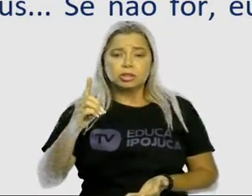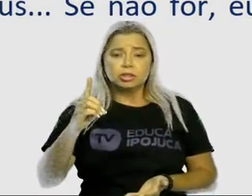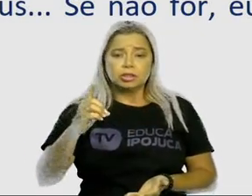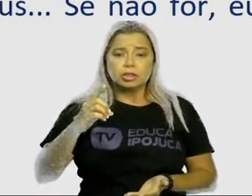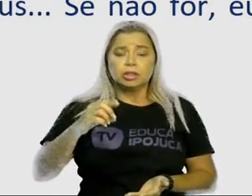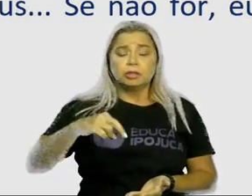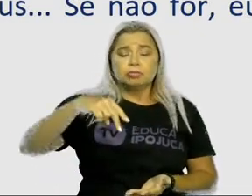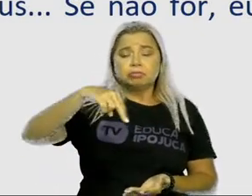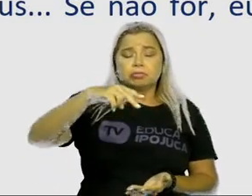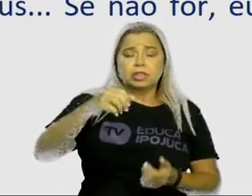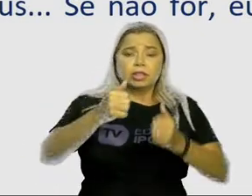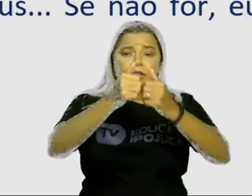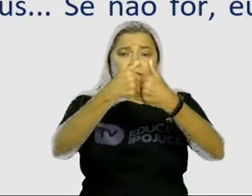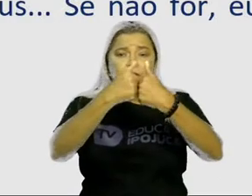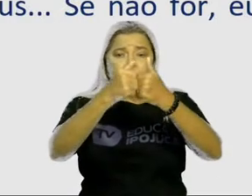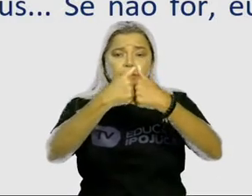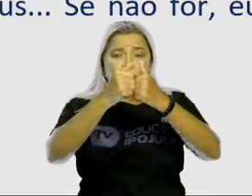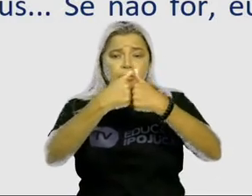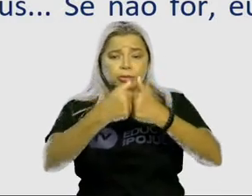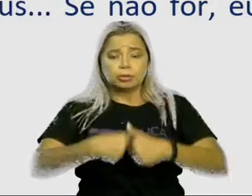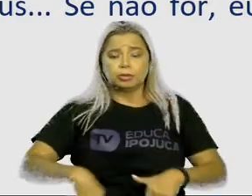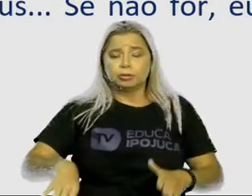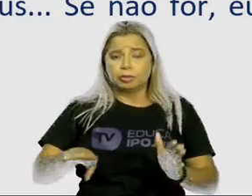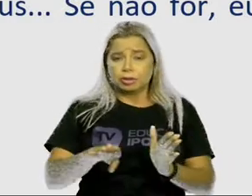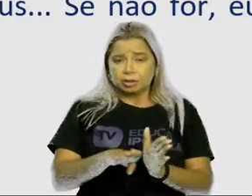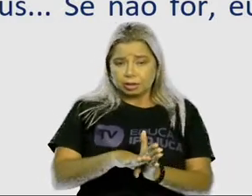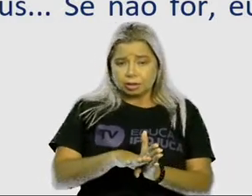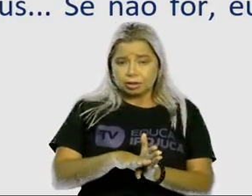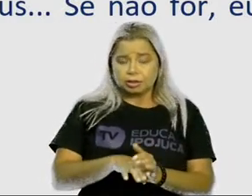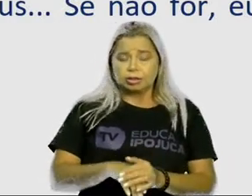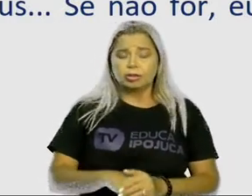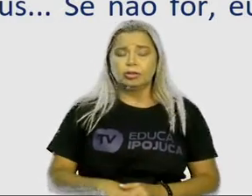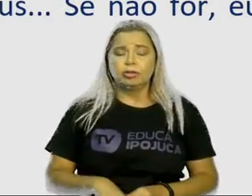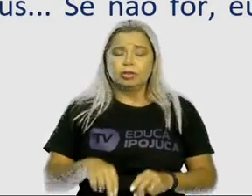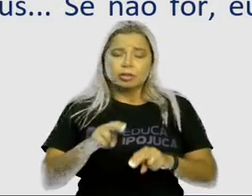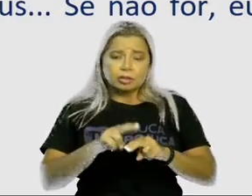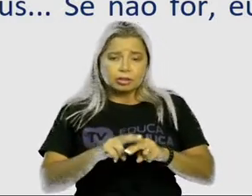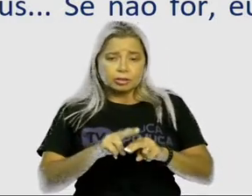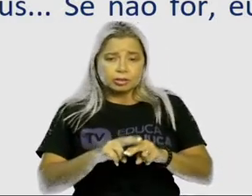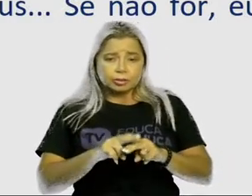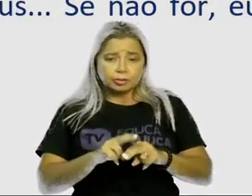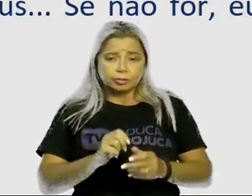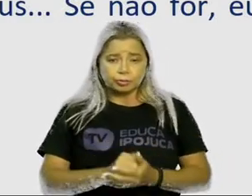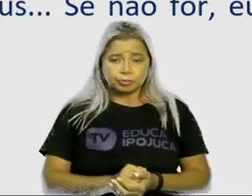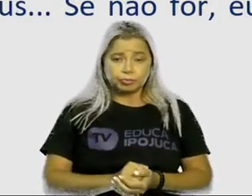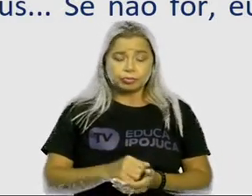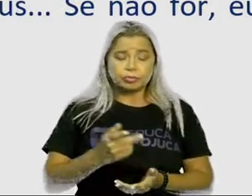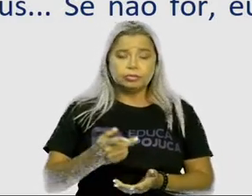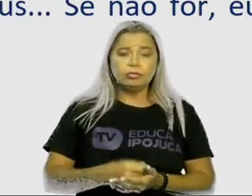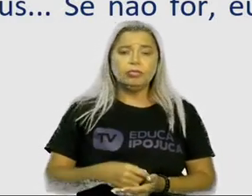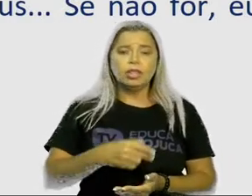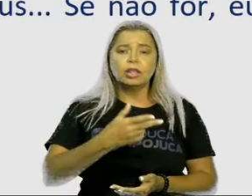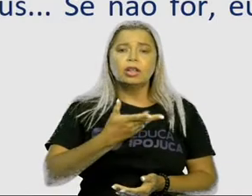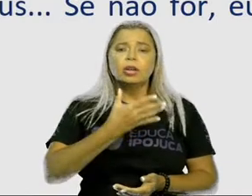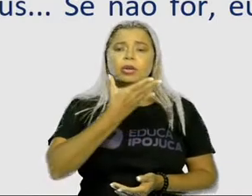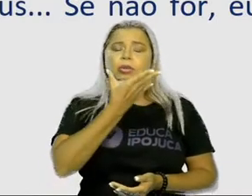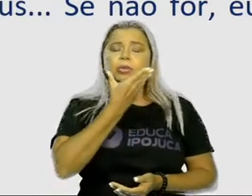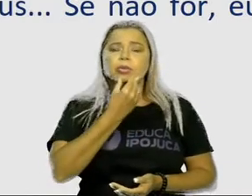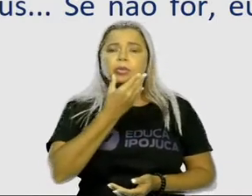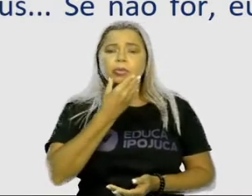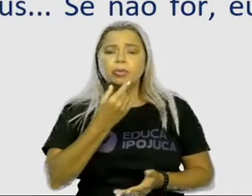A senhora está levando uma galinha na cesta? A Amélia pensou e